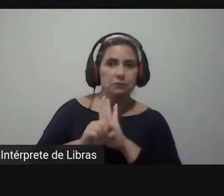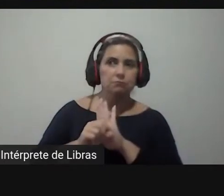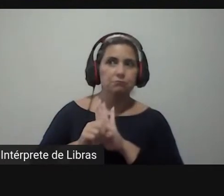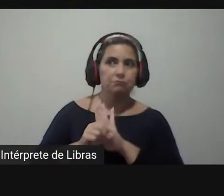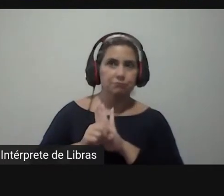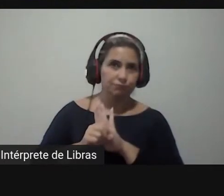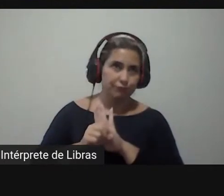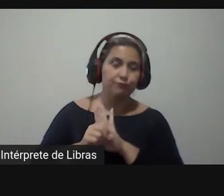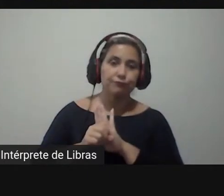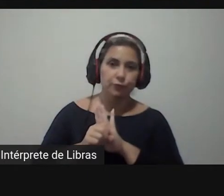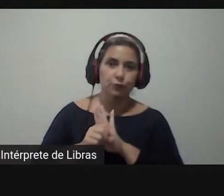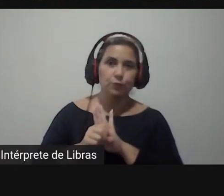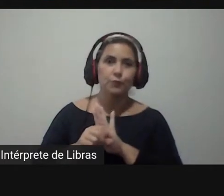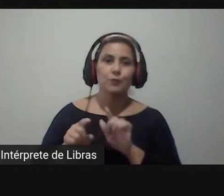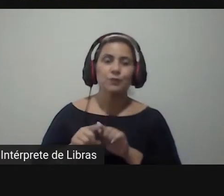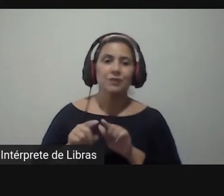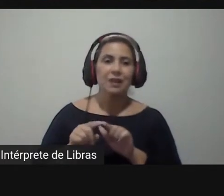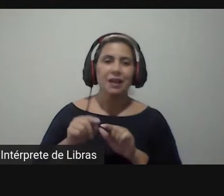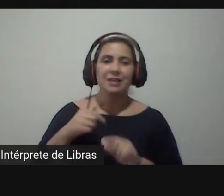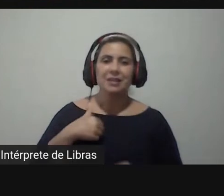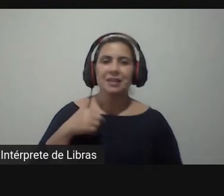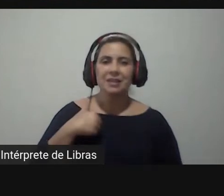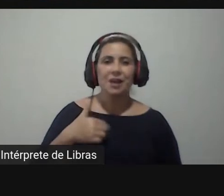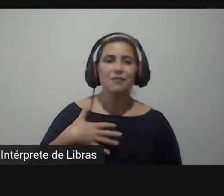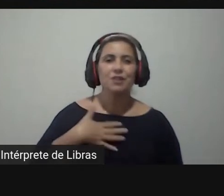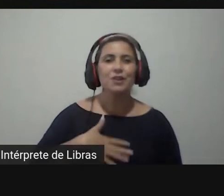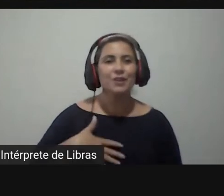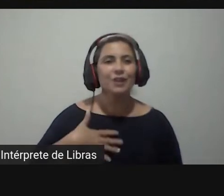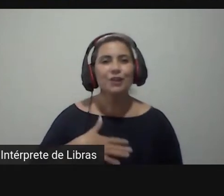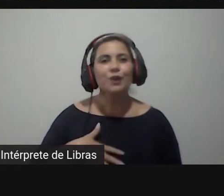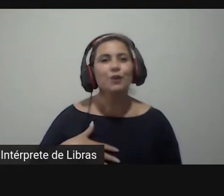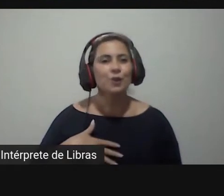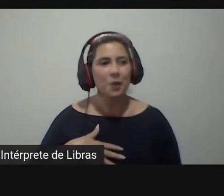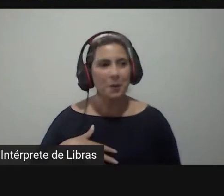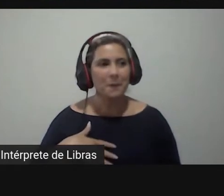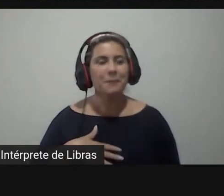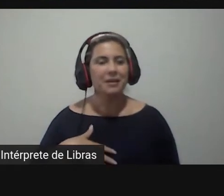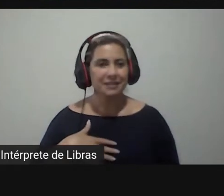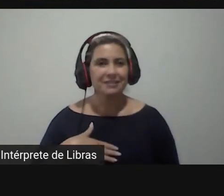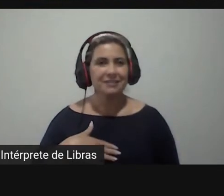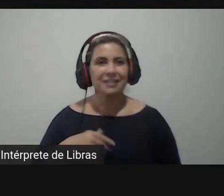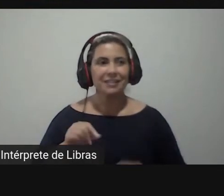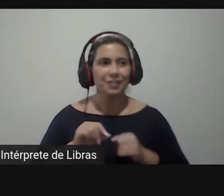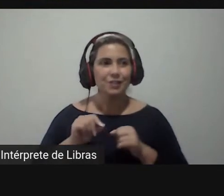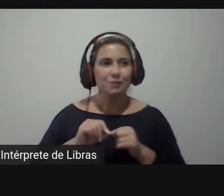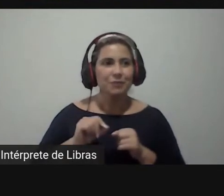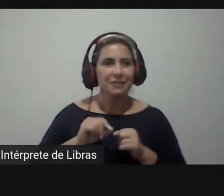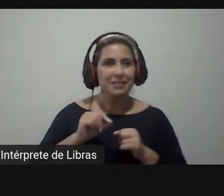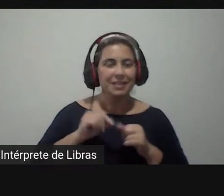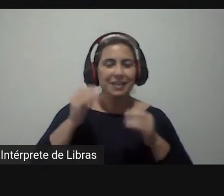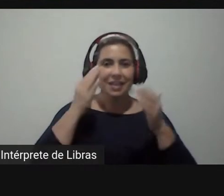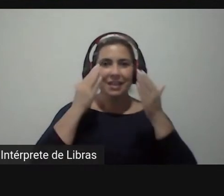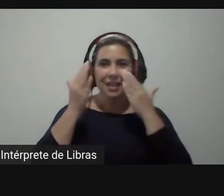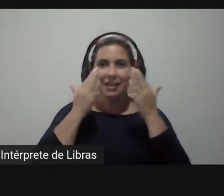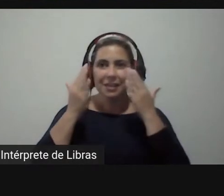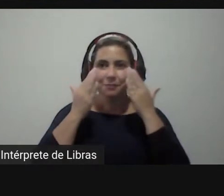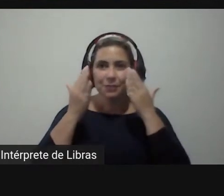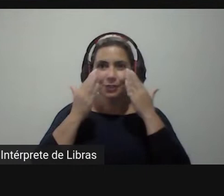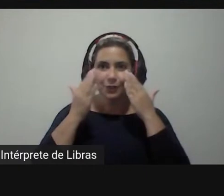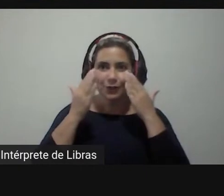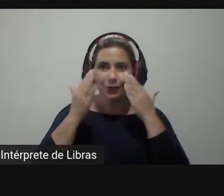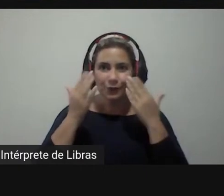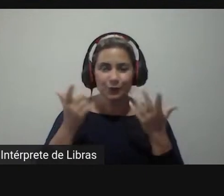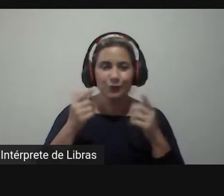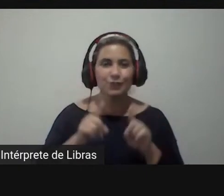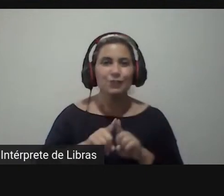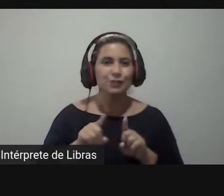esse prazer de fazer parte desse grupo de pesquisadores internacionais que estuda esse futuro da psicologia